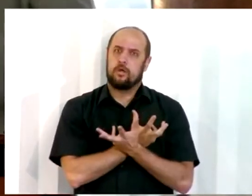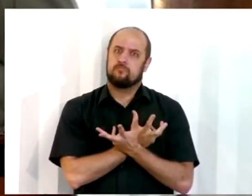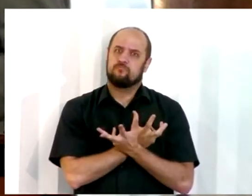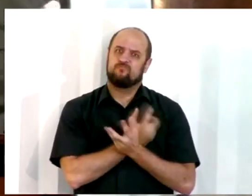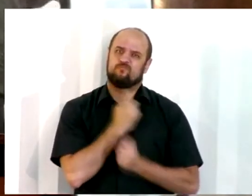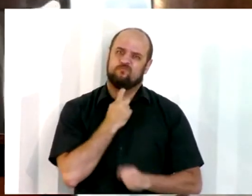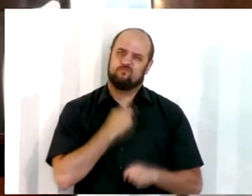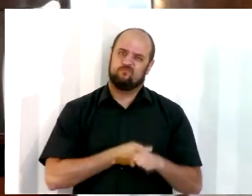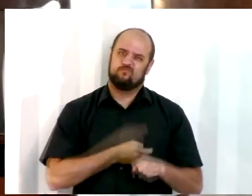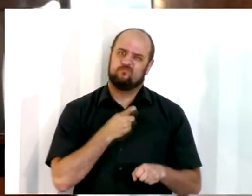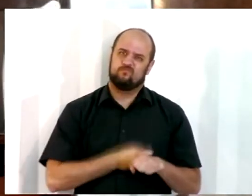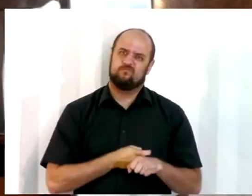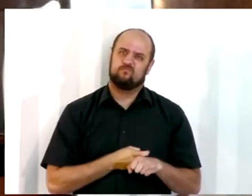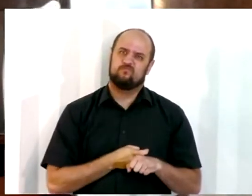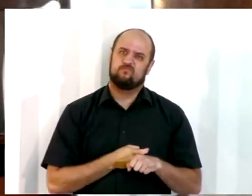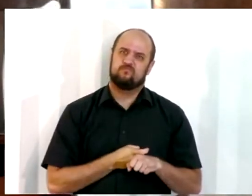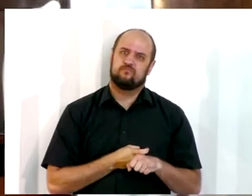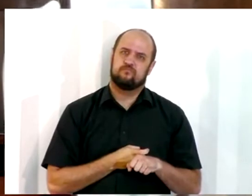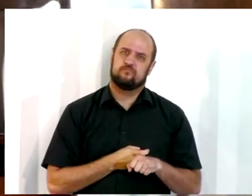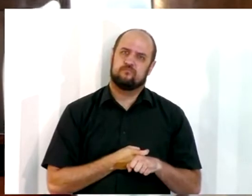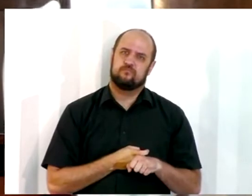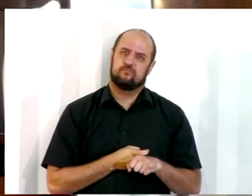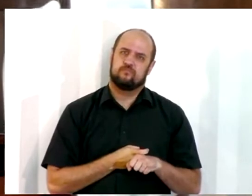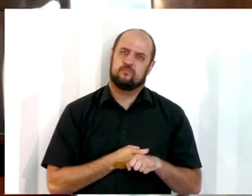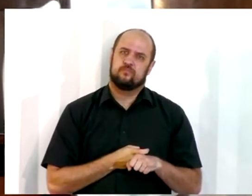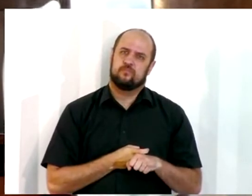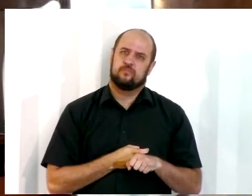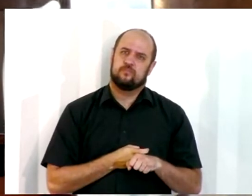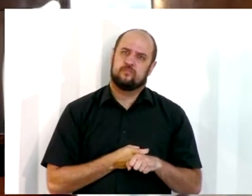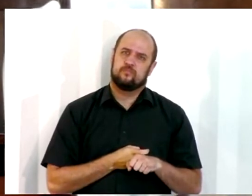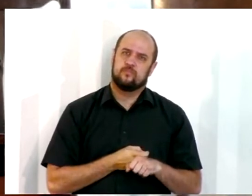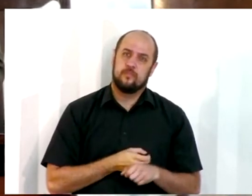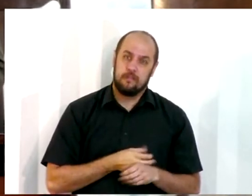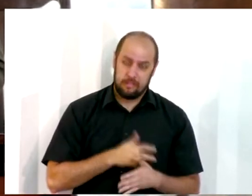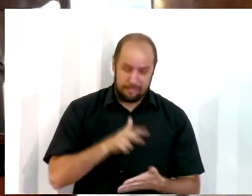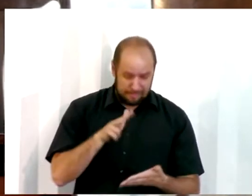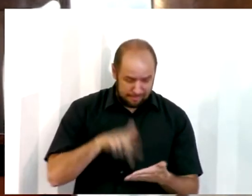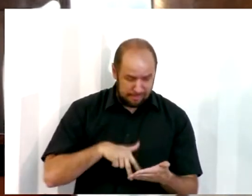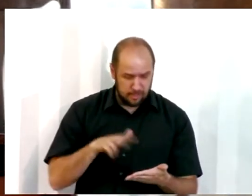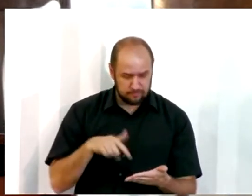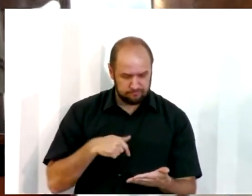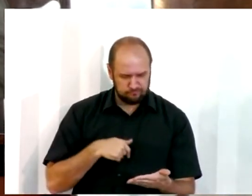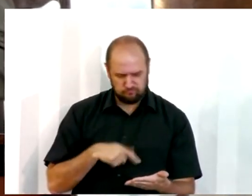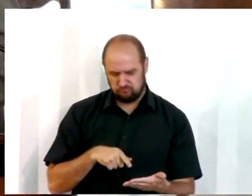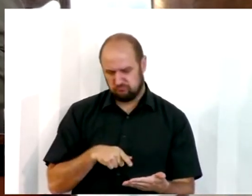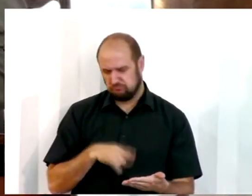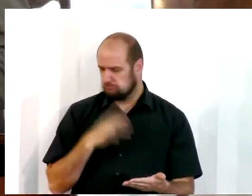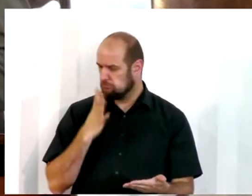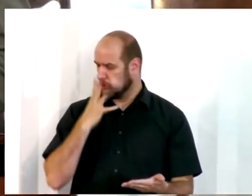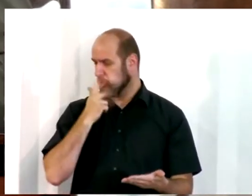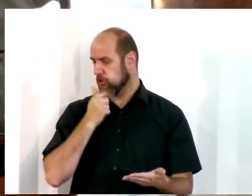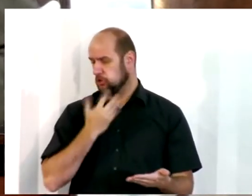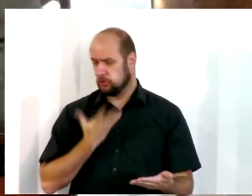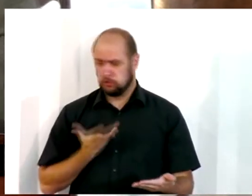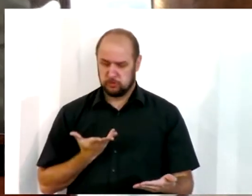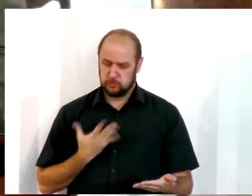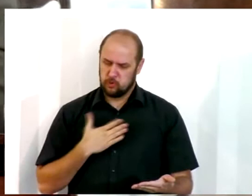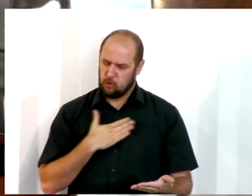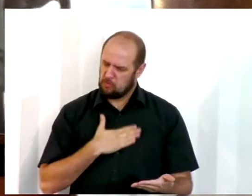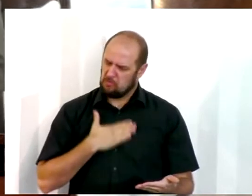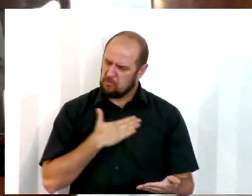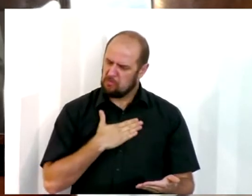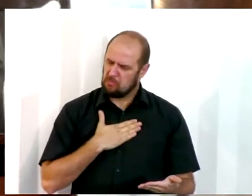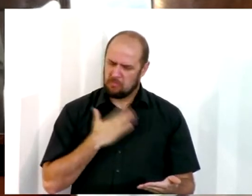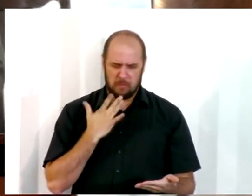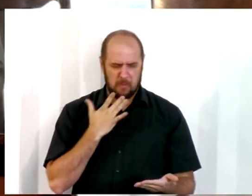endurecido, e você lê, bonito, pastor, interessante, que momento gostoso